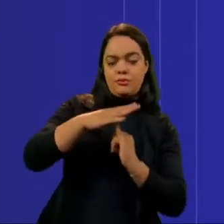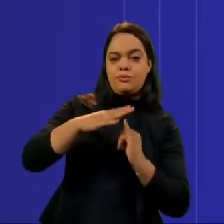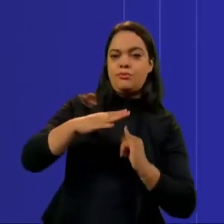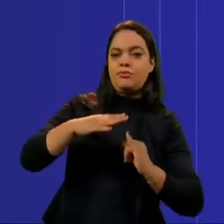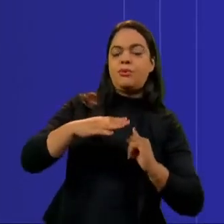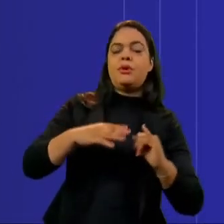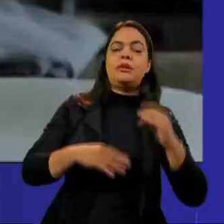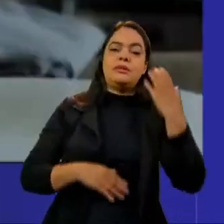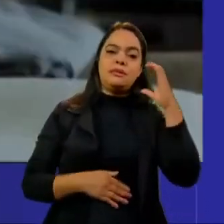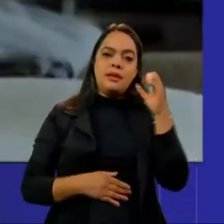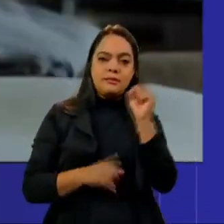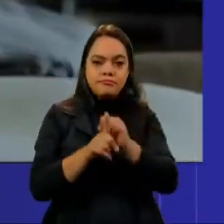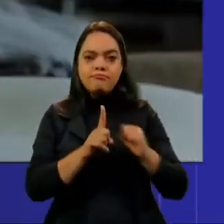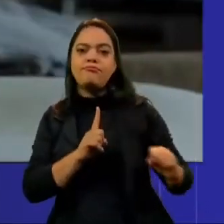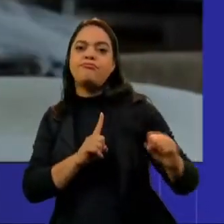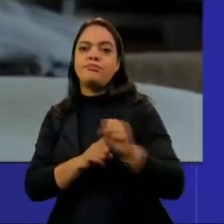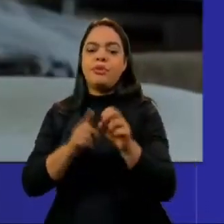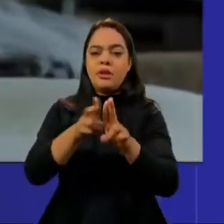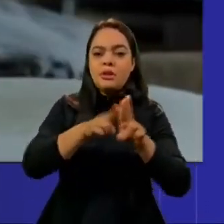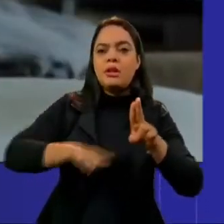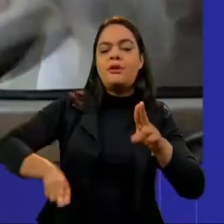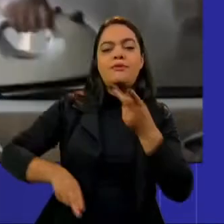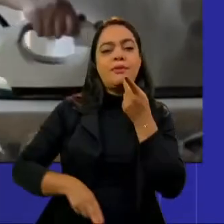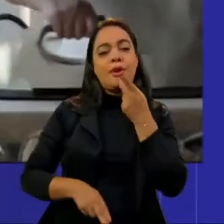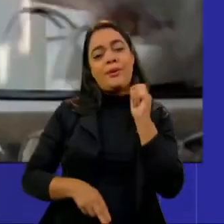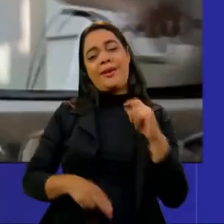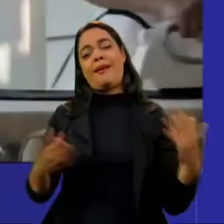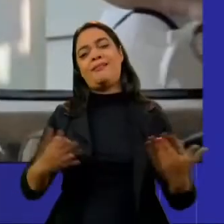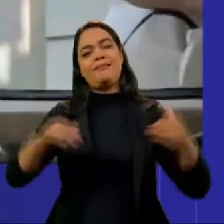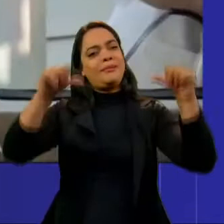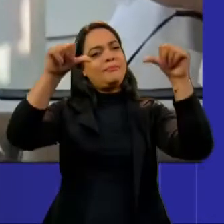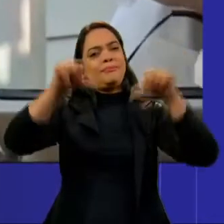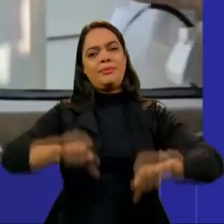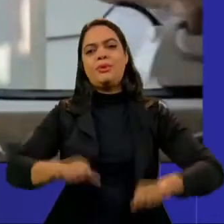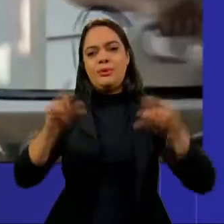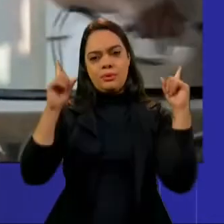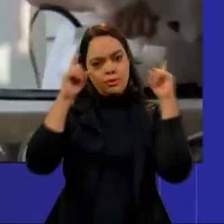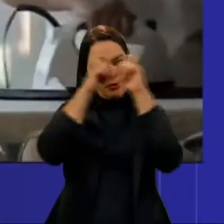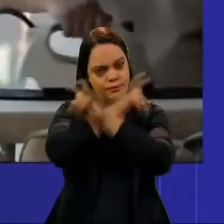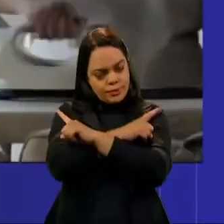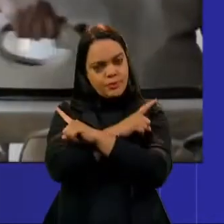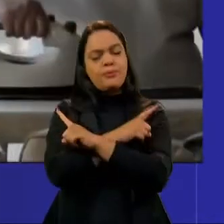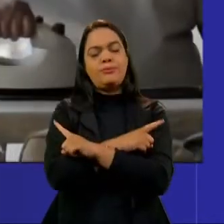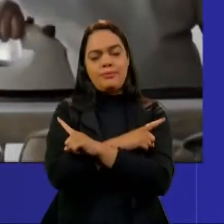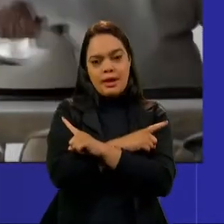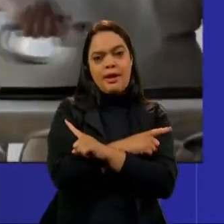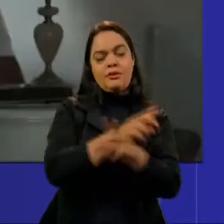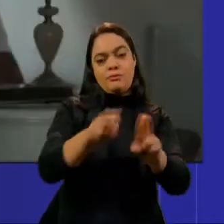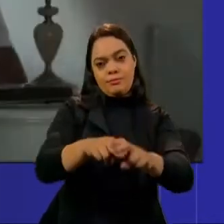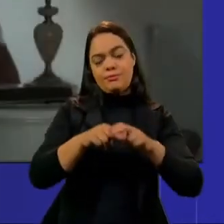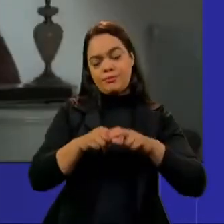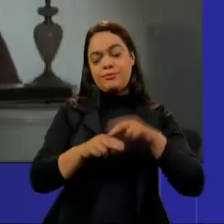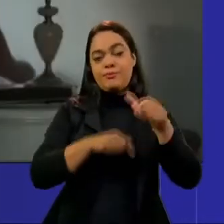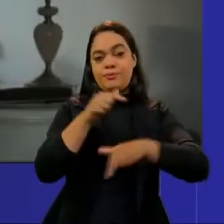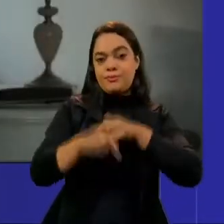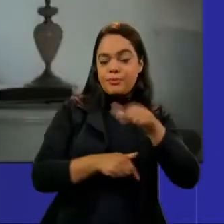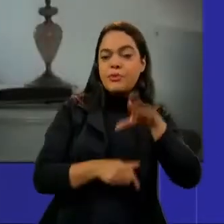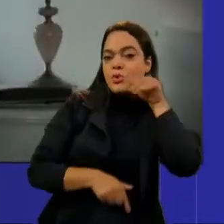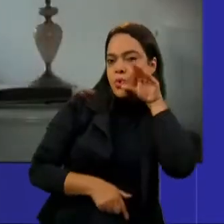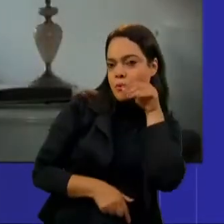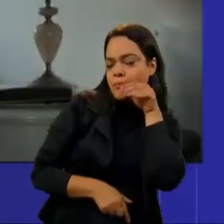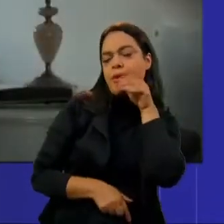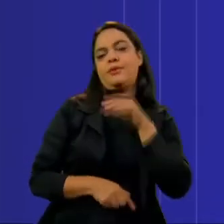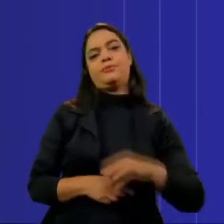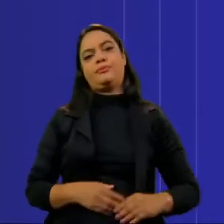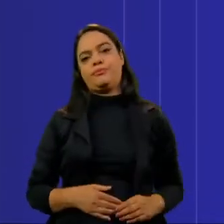Sociais da UFO, o aumento da precariedade é uma das principais características do trabalho doméstico remunerado atualmente.